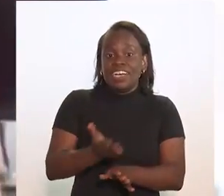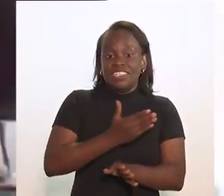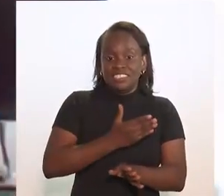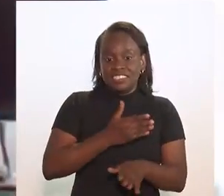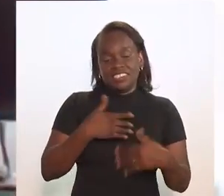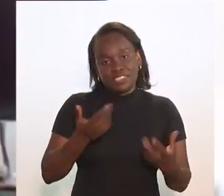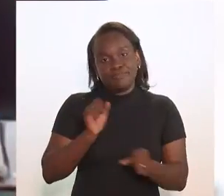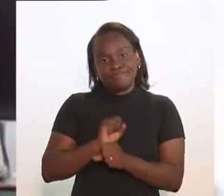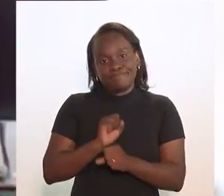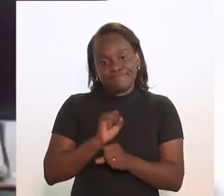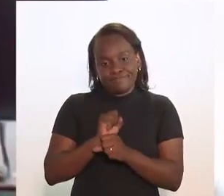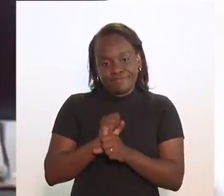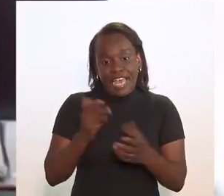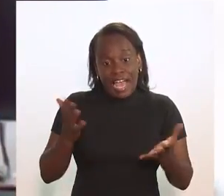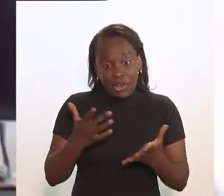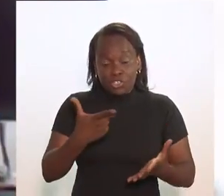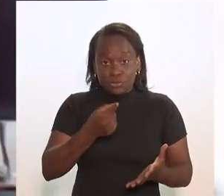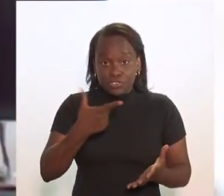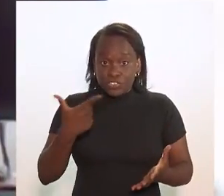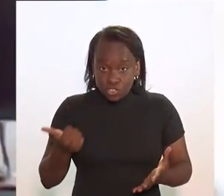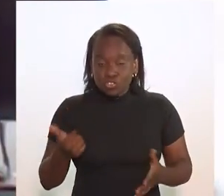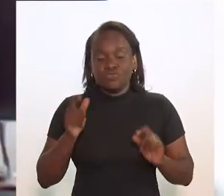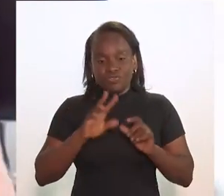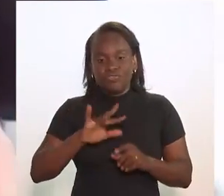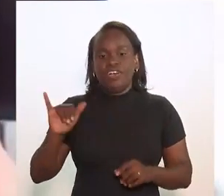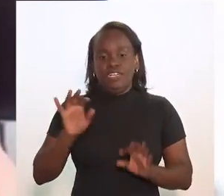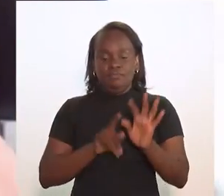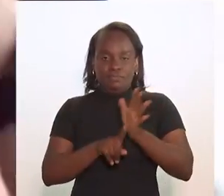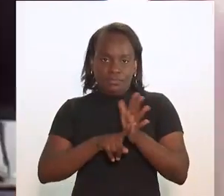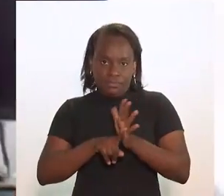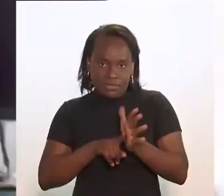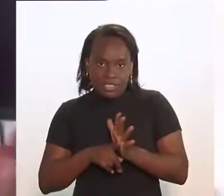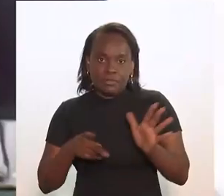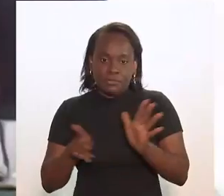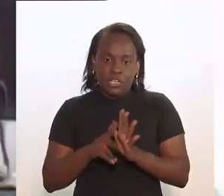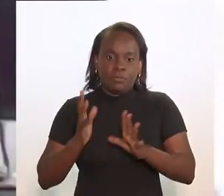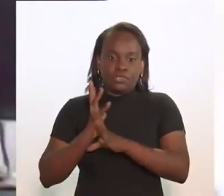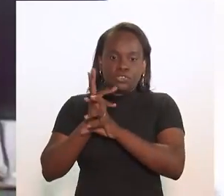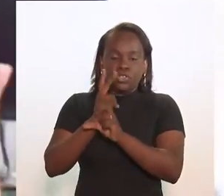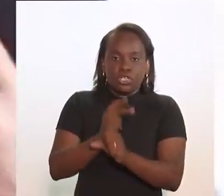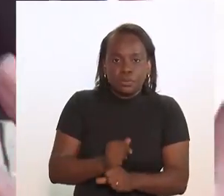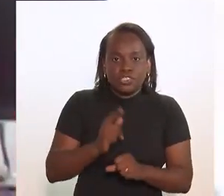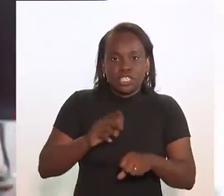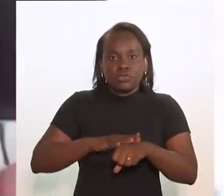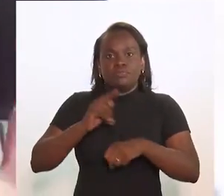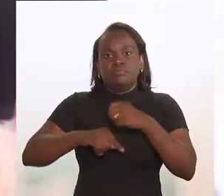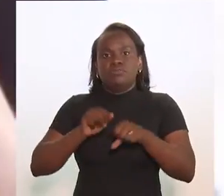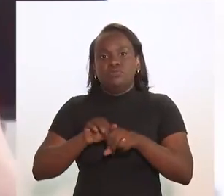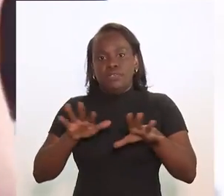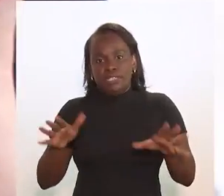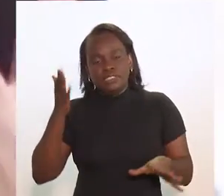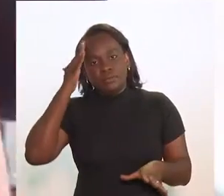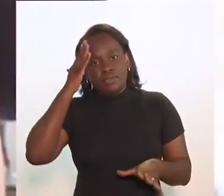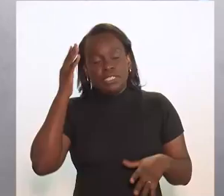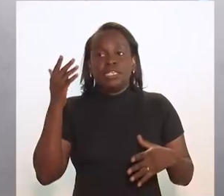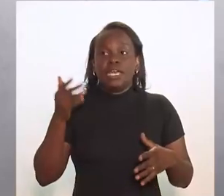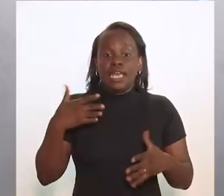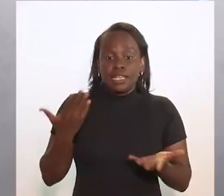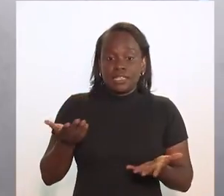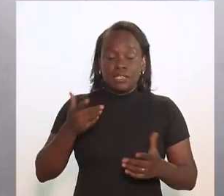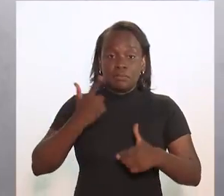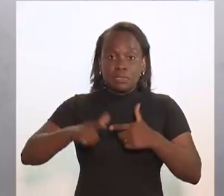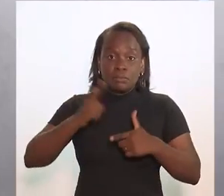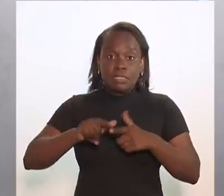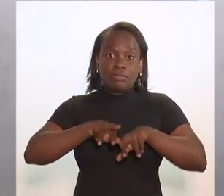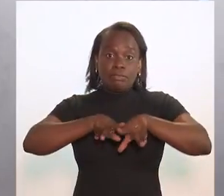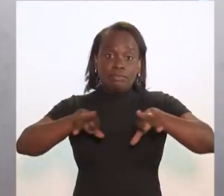a gente esperou e vai fazer esse ano, a pesquisa esse ano, em 2021, com dados já de pandemia, para entender. Aí, dessa crise toda